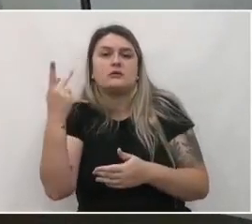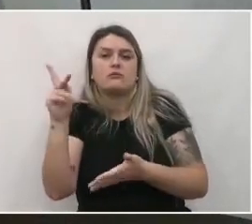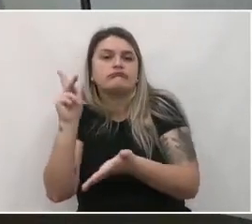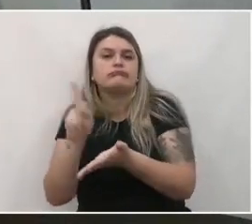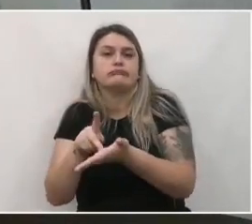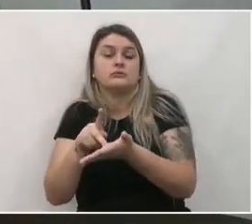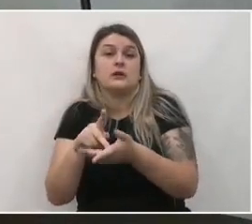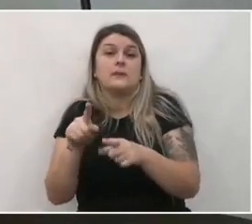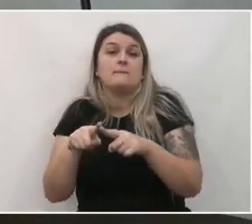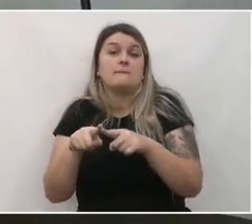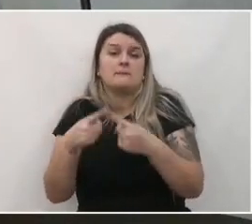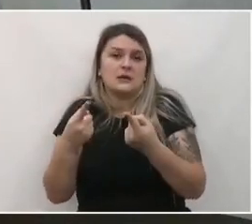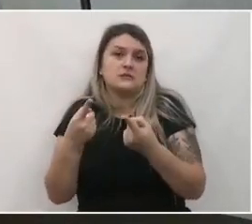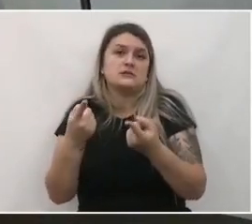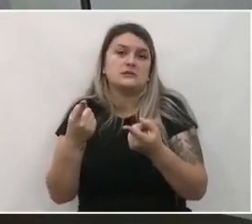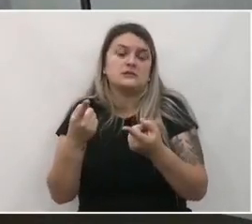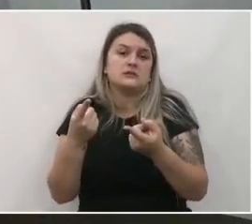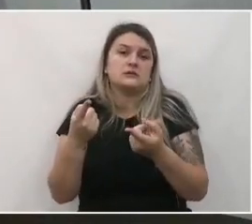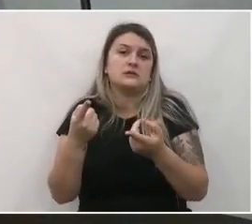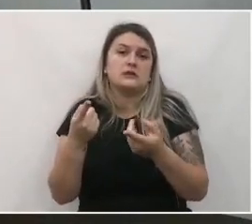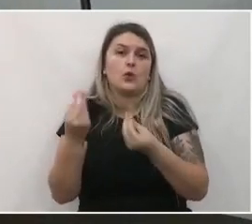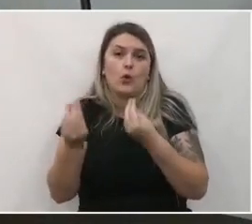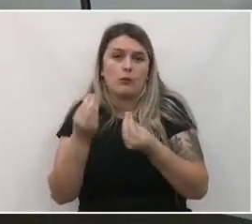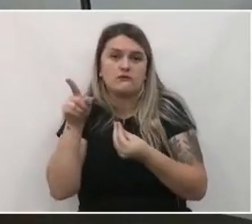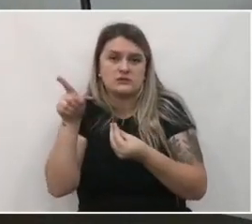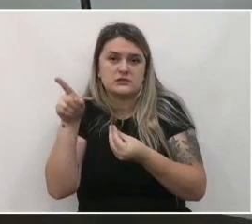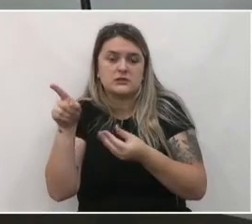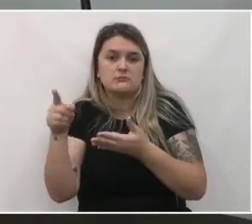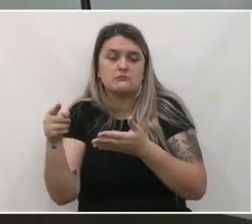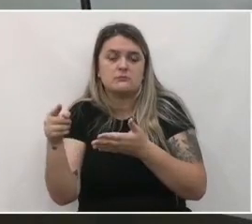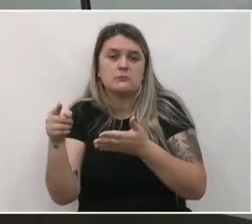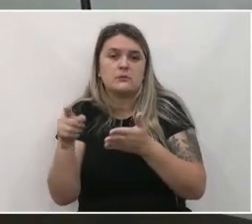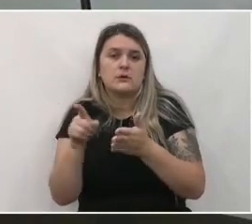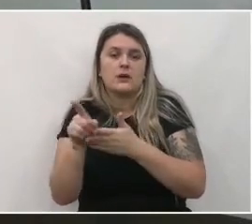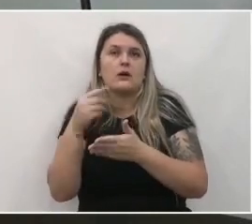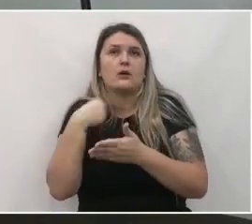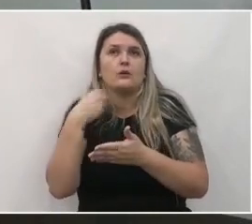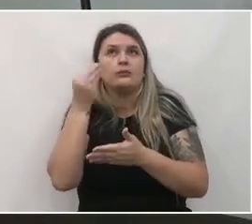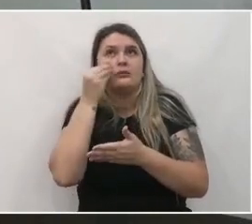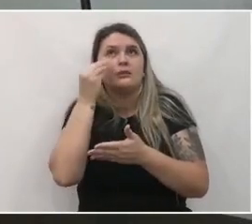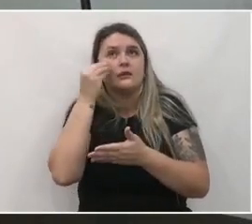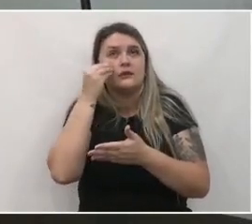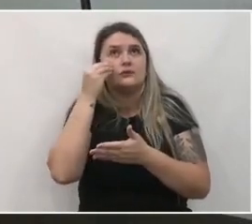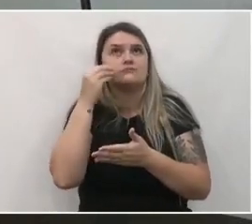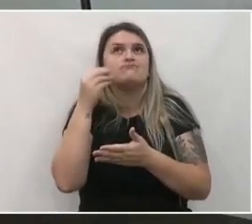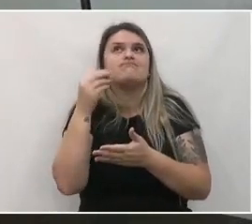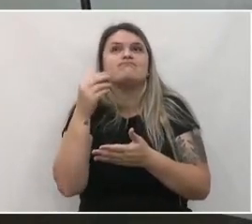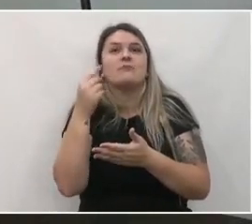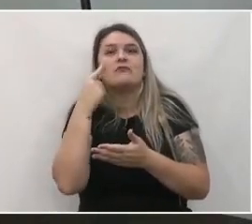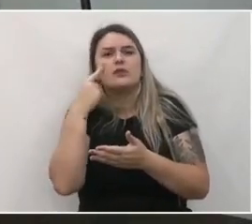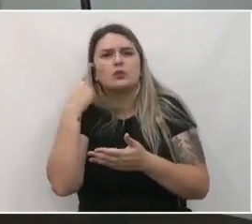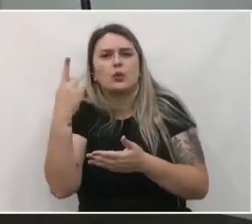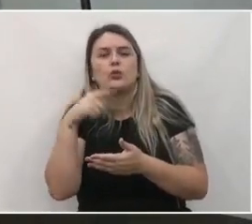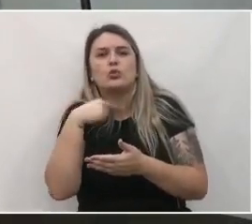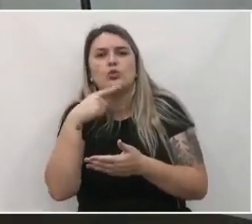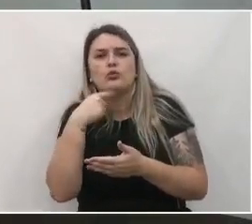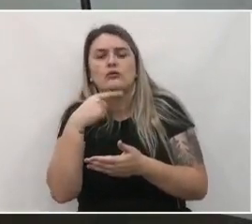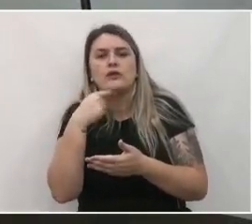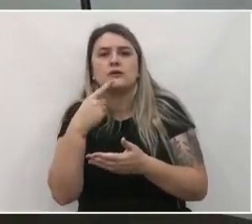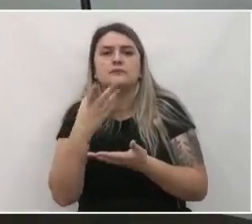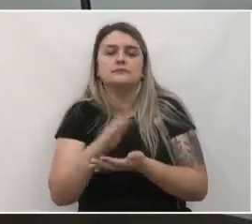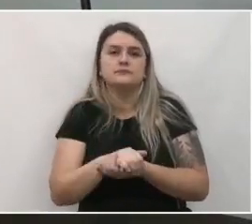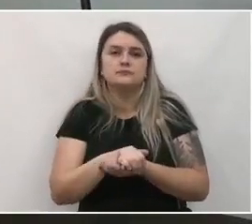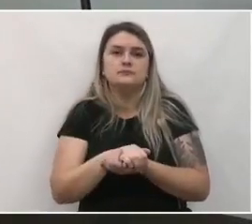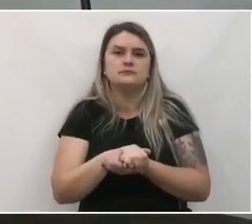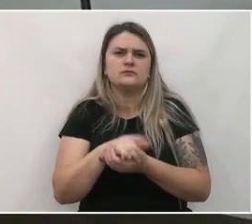certo? Então, é lógico, como você perguntou, estou tentando identificar a sua dúvida, mas como